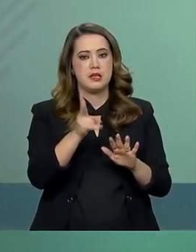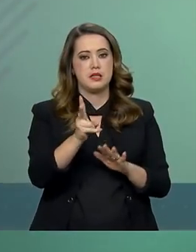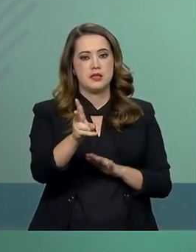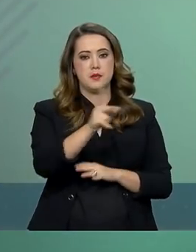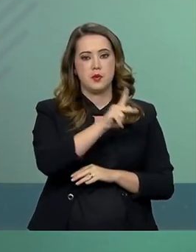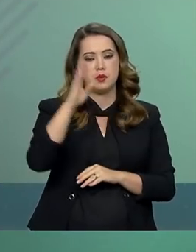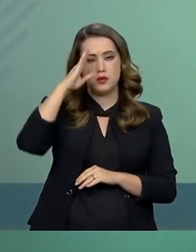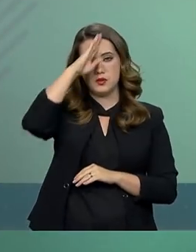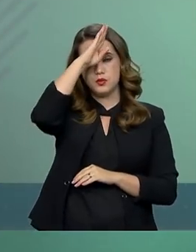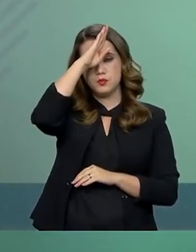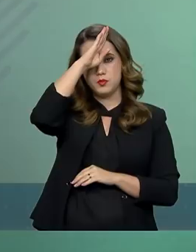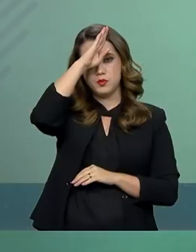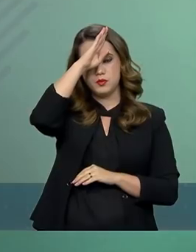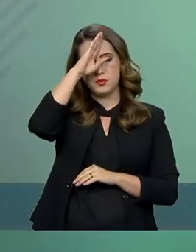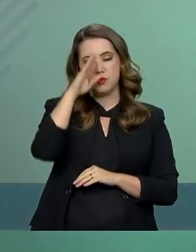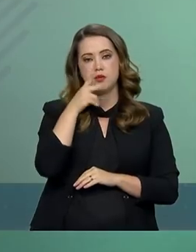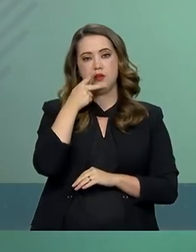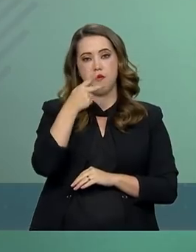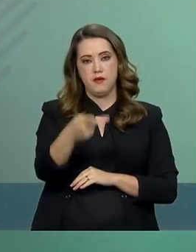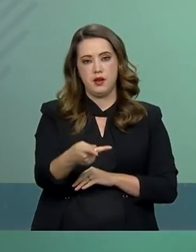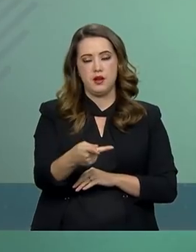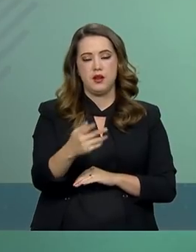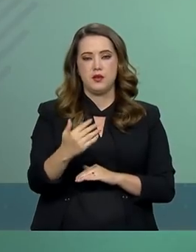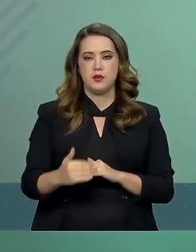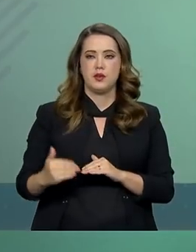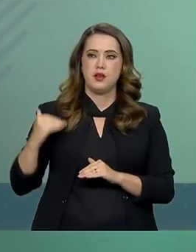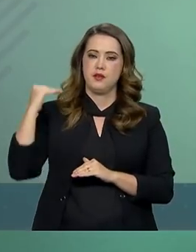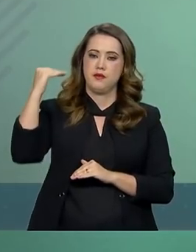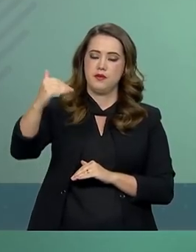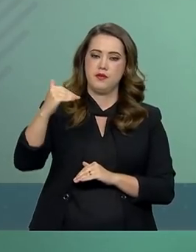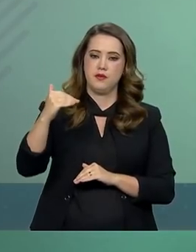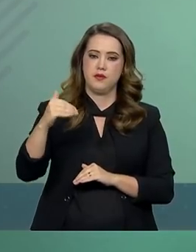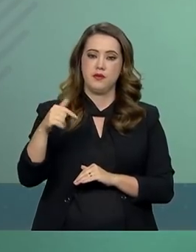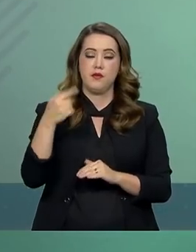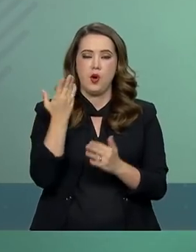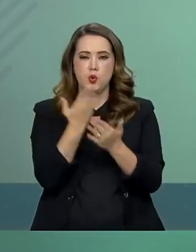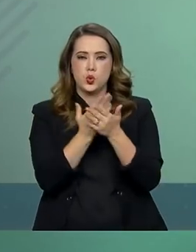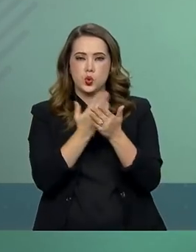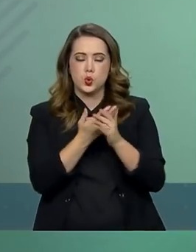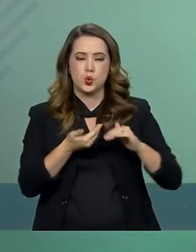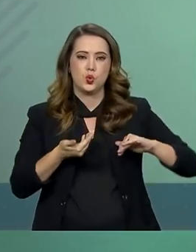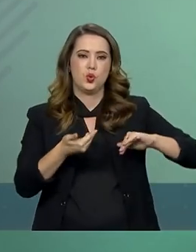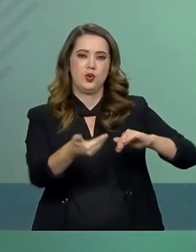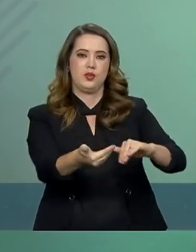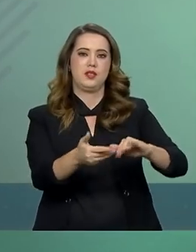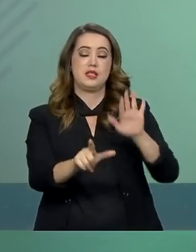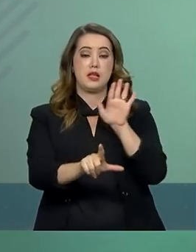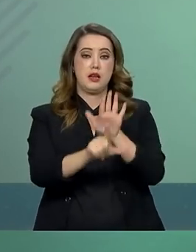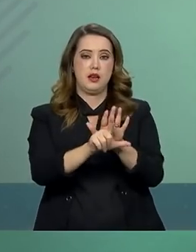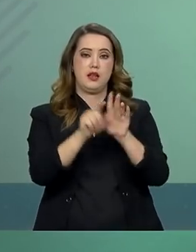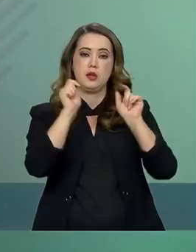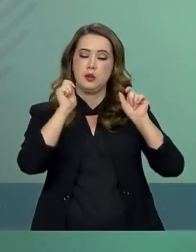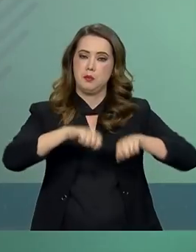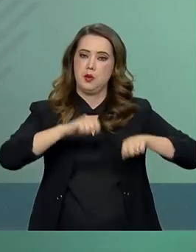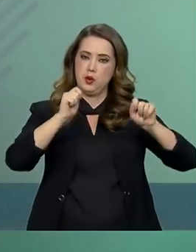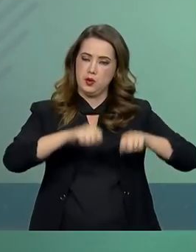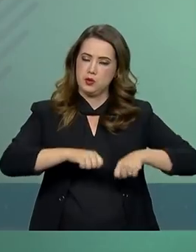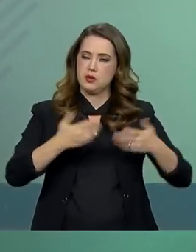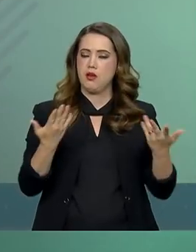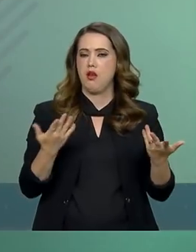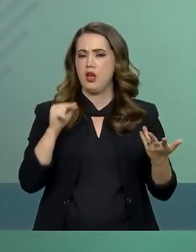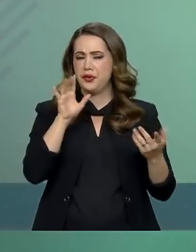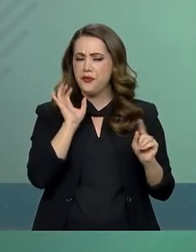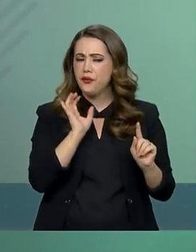presidente adianta, eleva a apreciação do nosso Congresso alguma lei que possa, direta ou